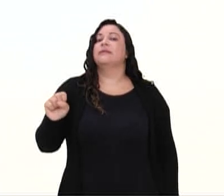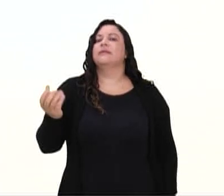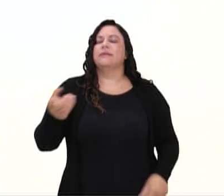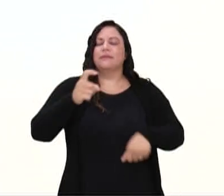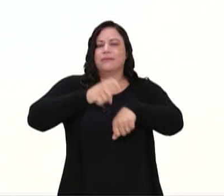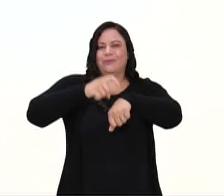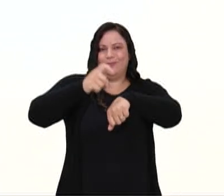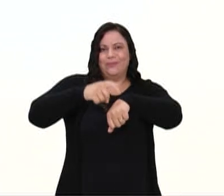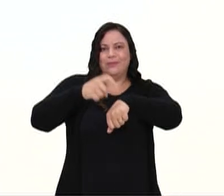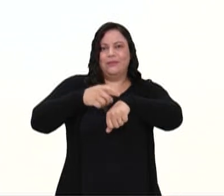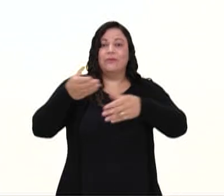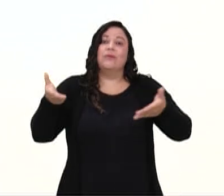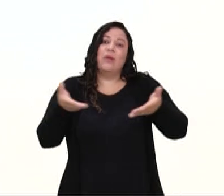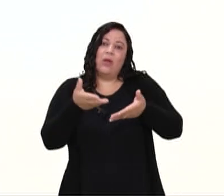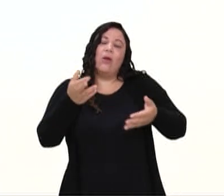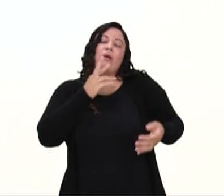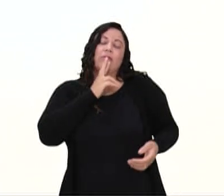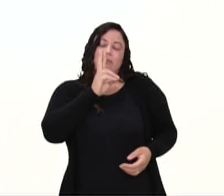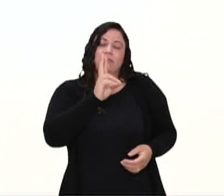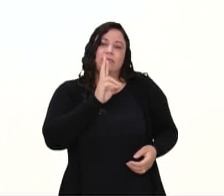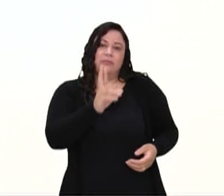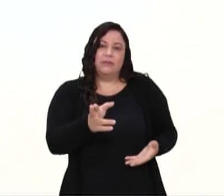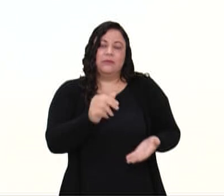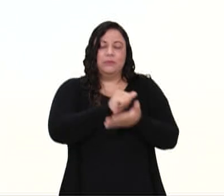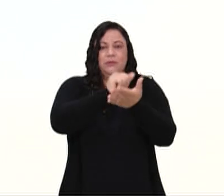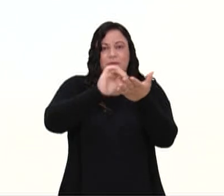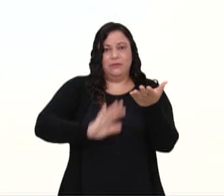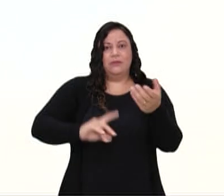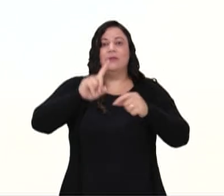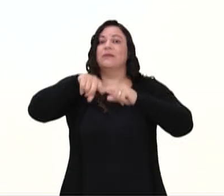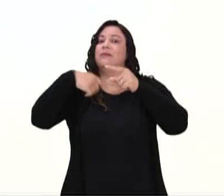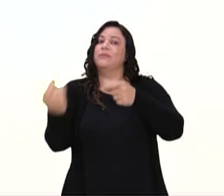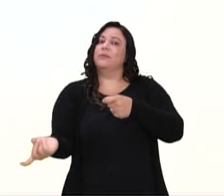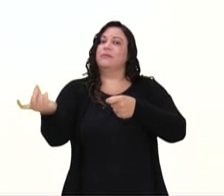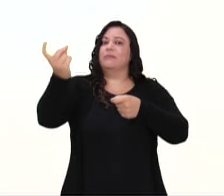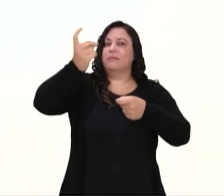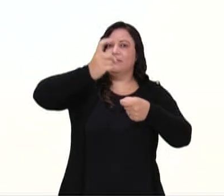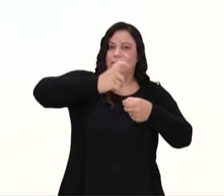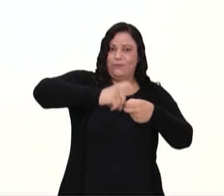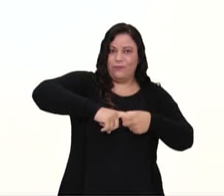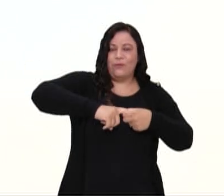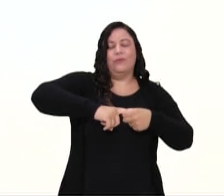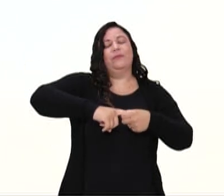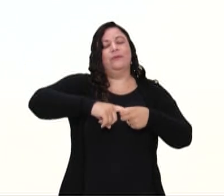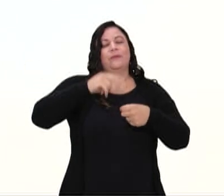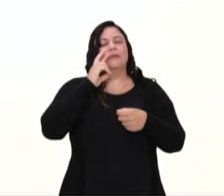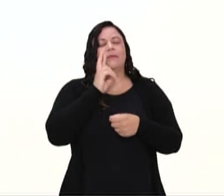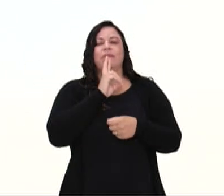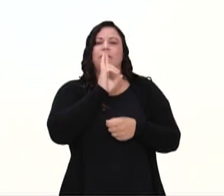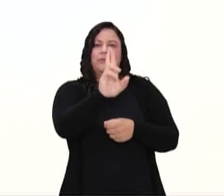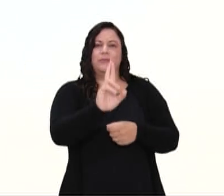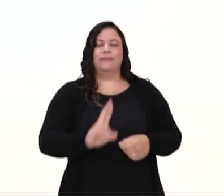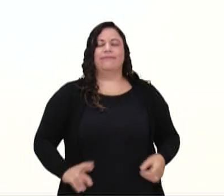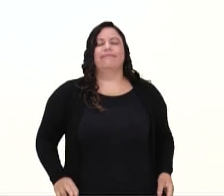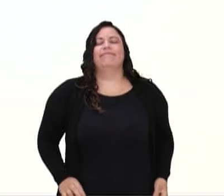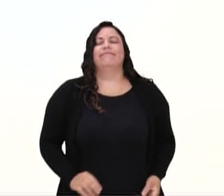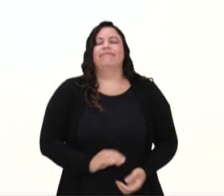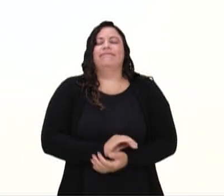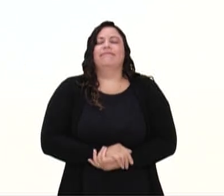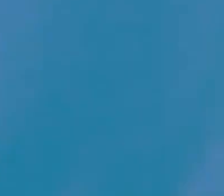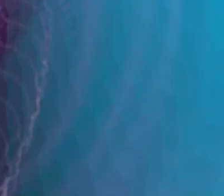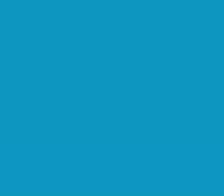minutos aí para resolver essa atividade. A gente já vai voltar e nós fazemos juntos a correção dela. Ok?